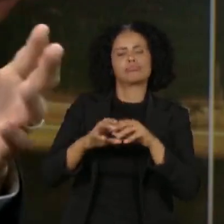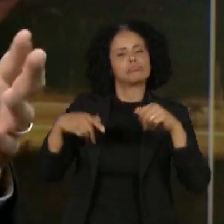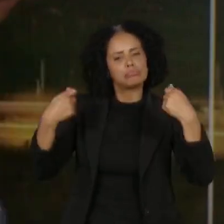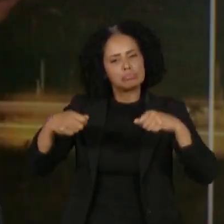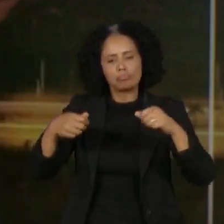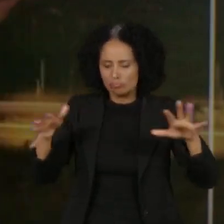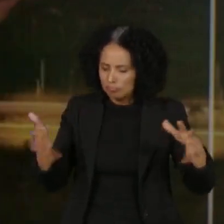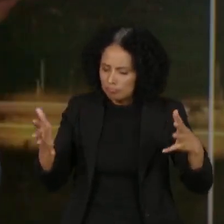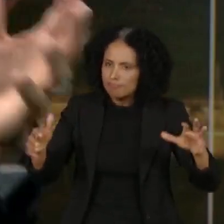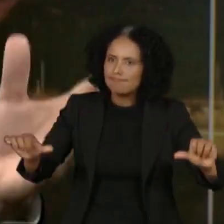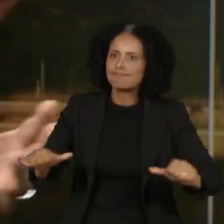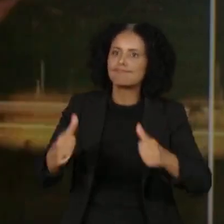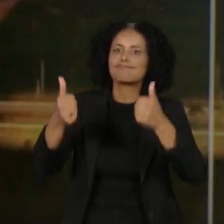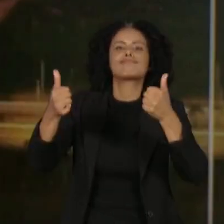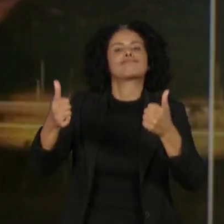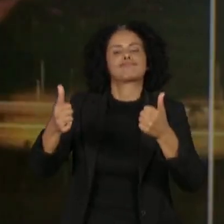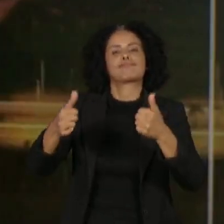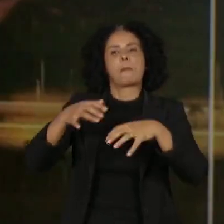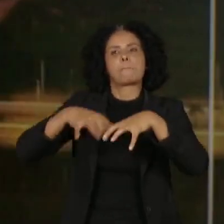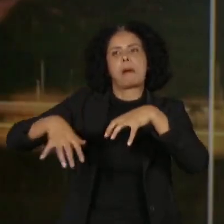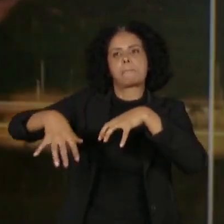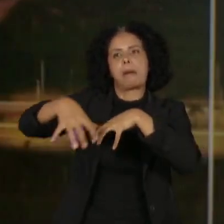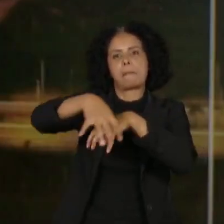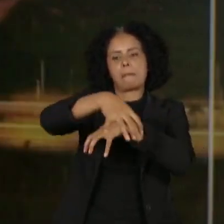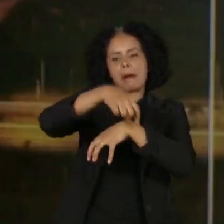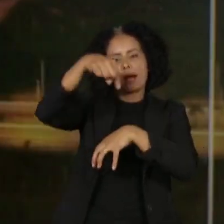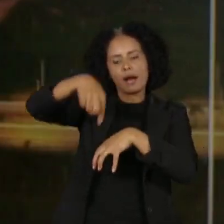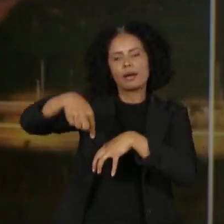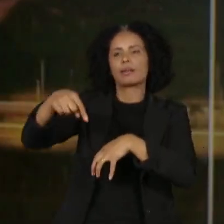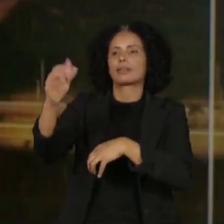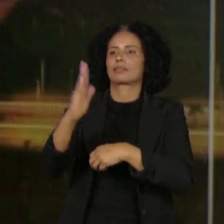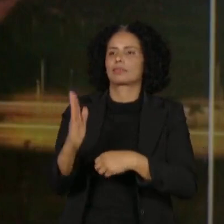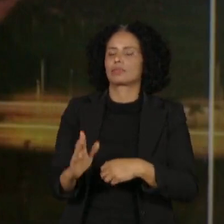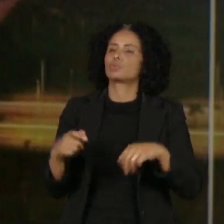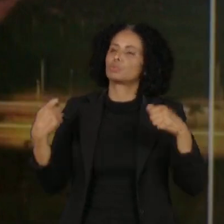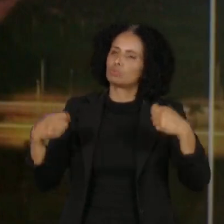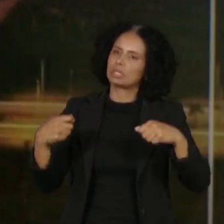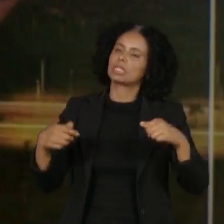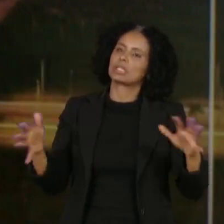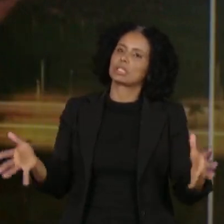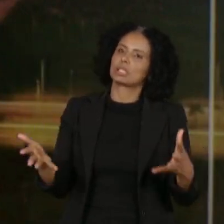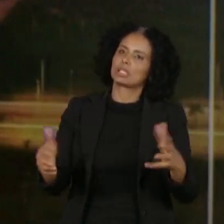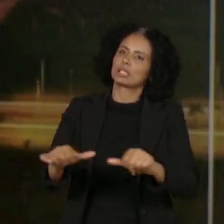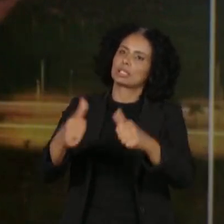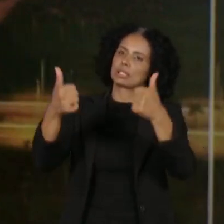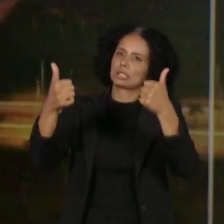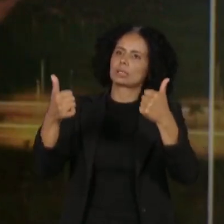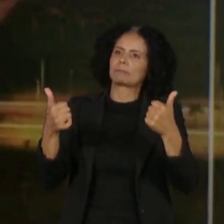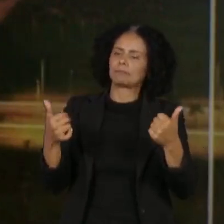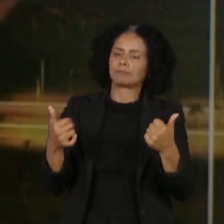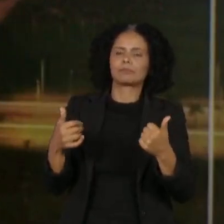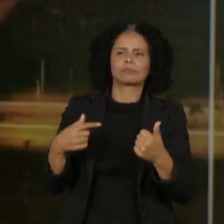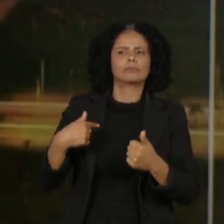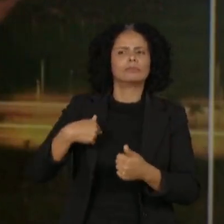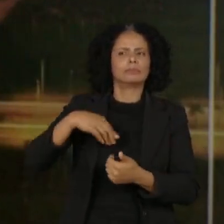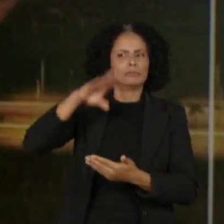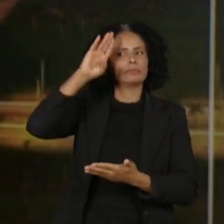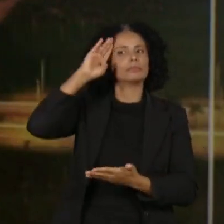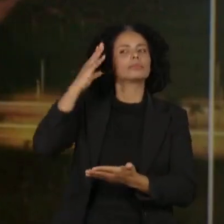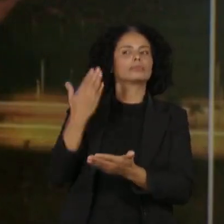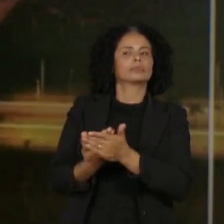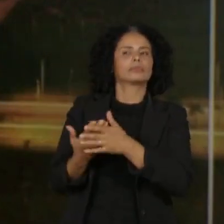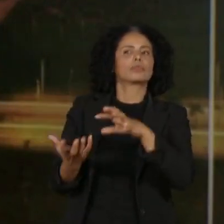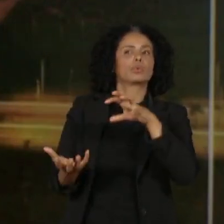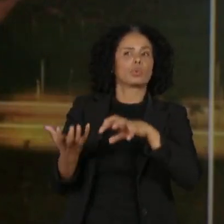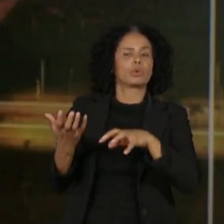do ambiente institucional no nosso país, de reabilitação desse ambiente. E eu acredito que o congresso está disposto a